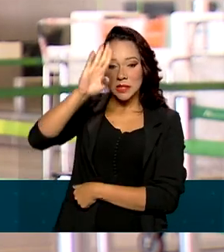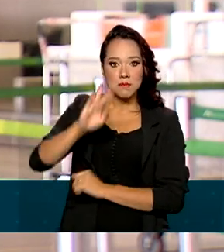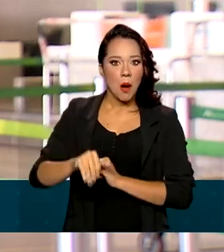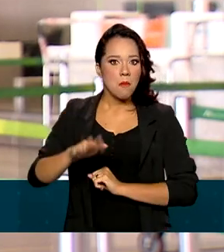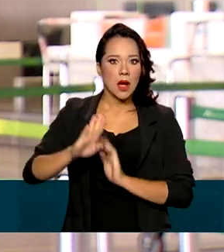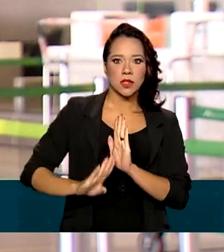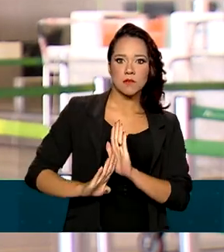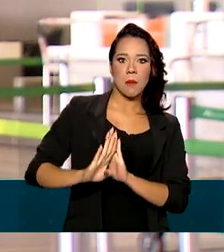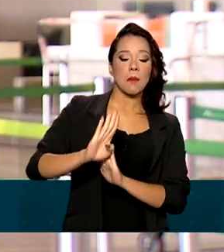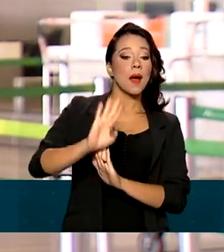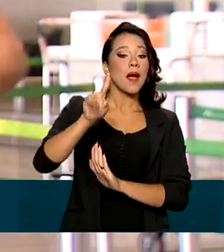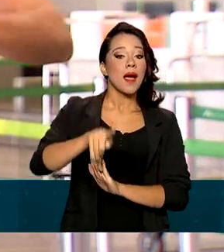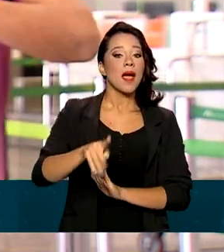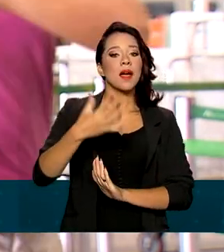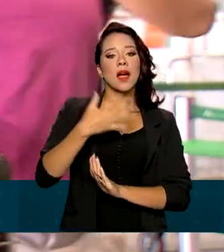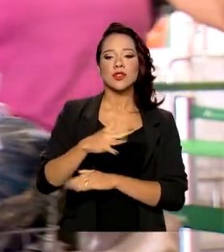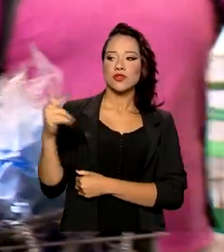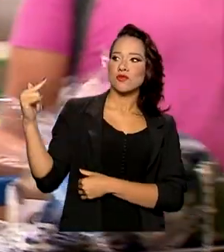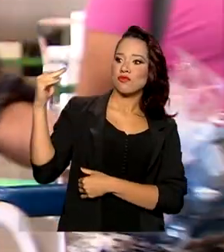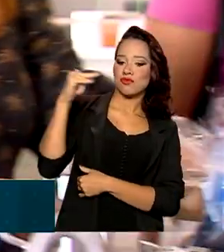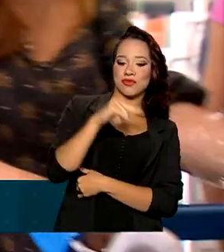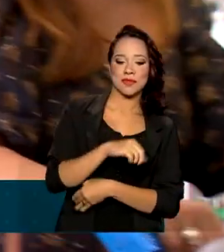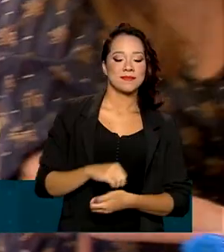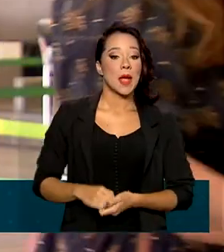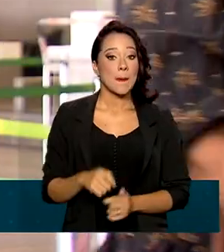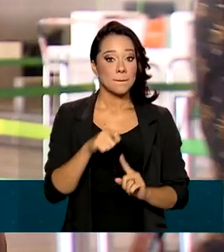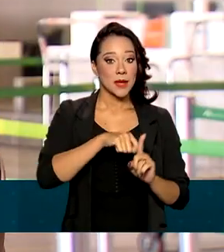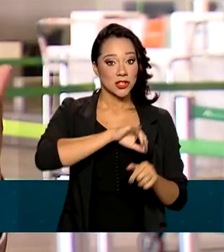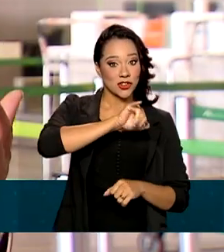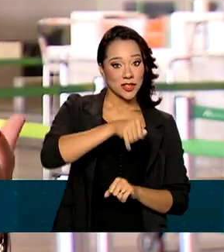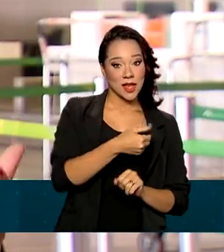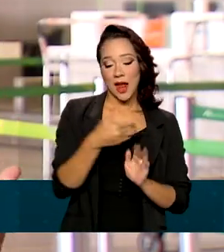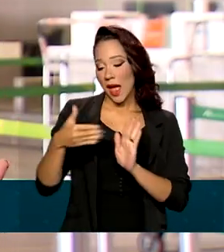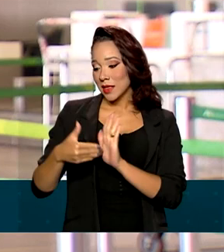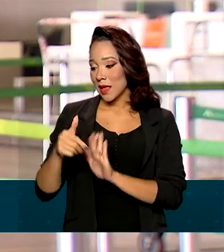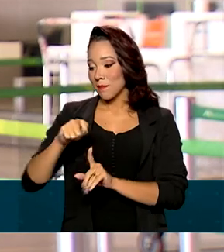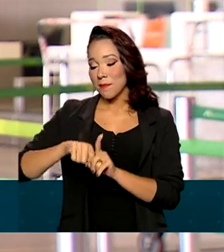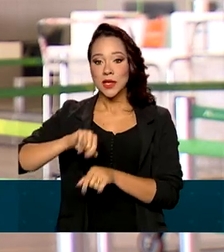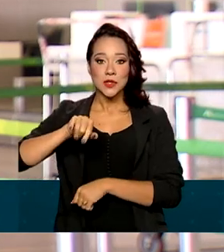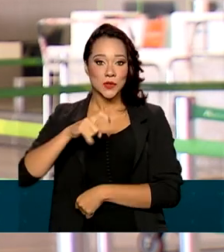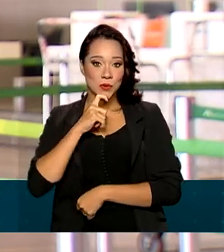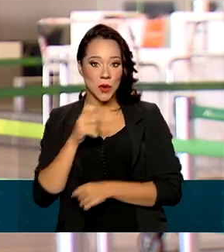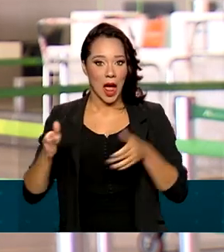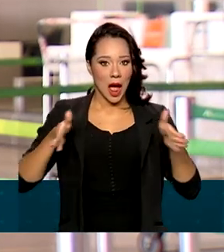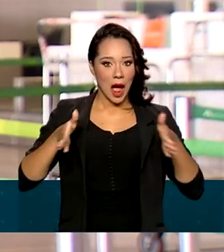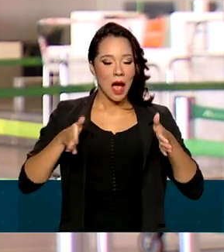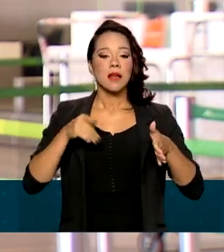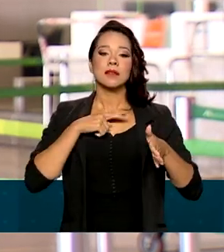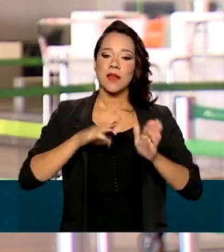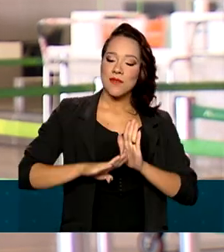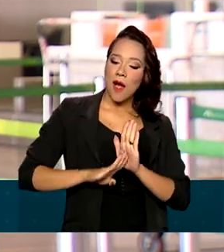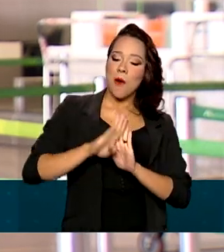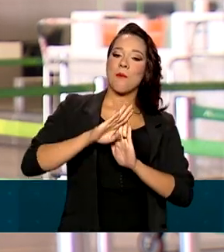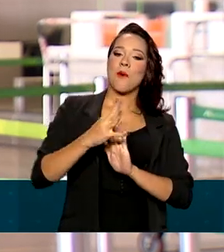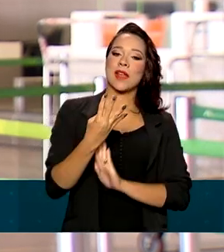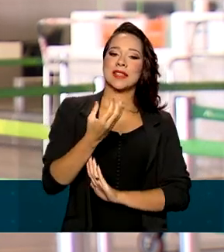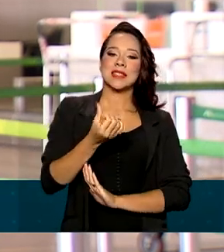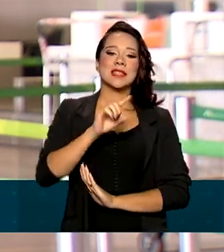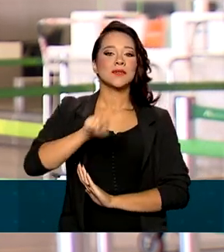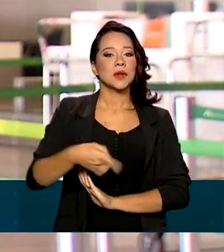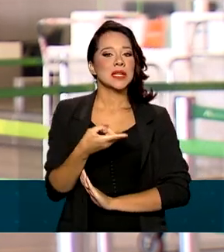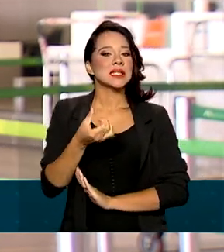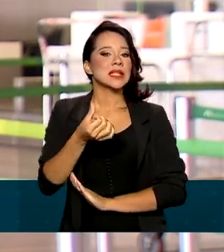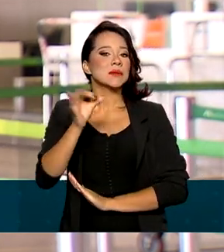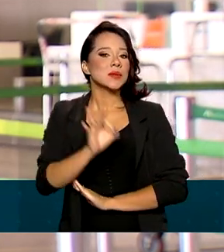cresceram foi a de transporte aéreo. De janeiro a julho deste ano, o setor teve alta de 46,6